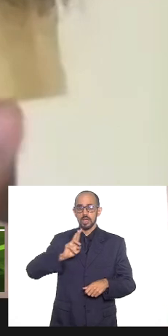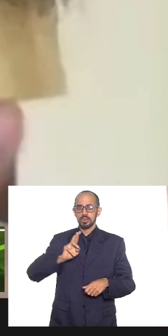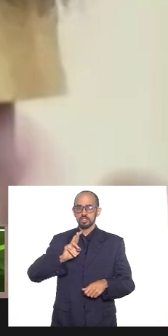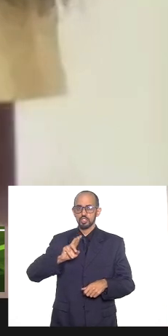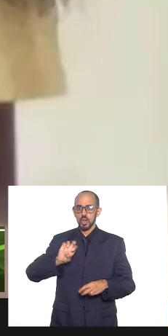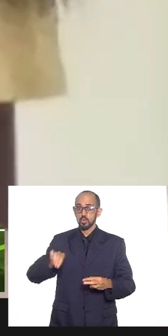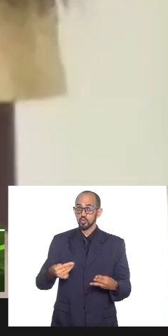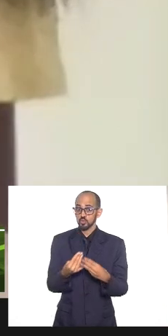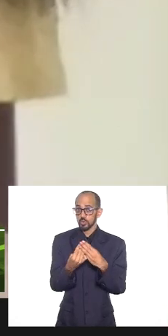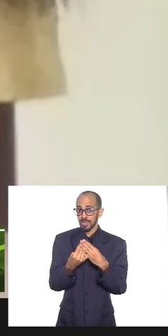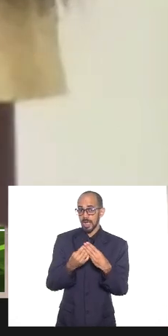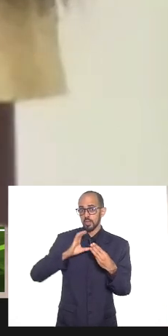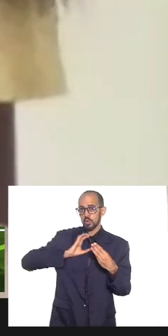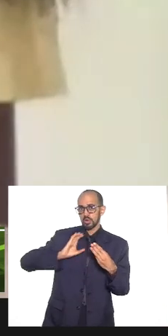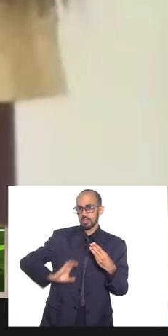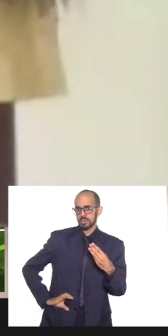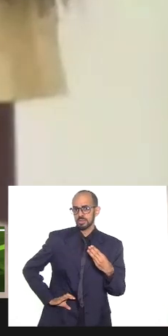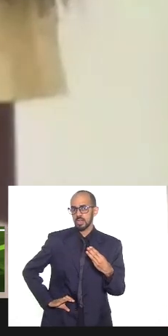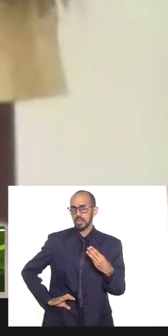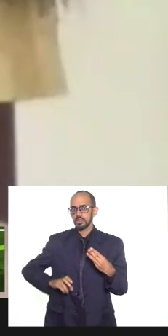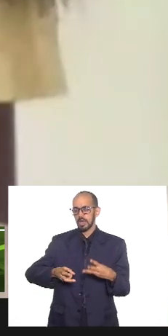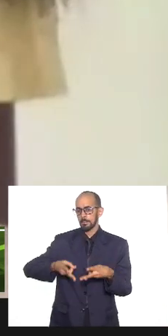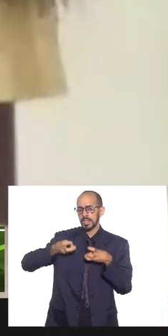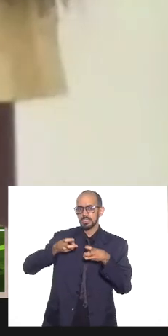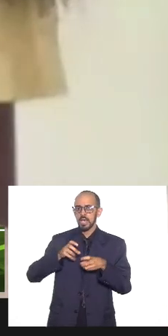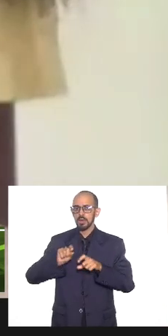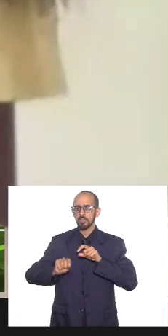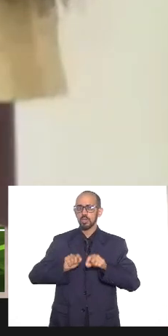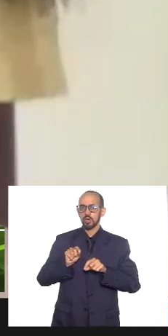vai pensar como essa